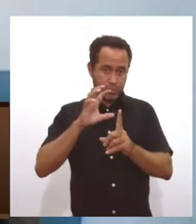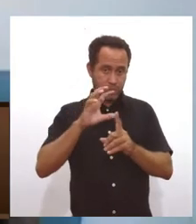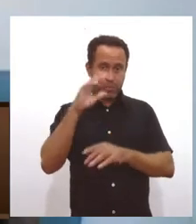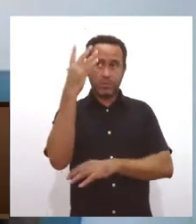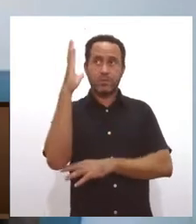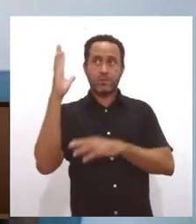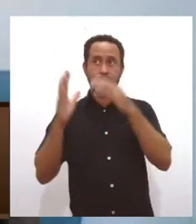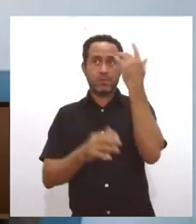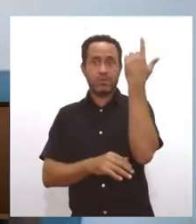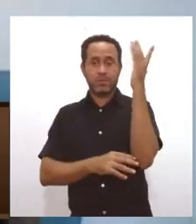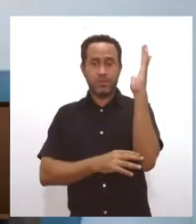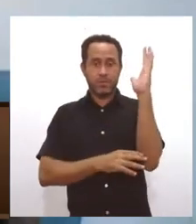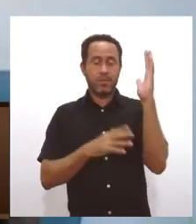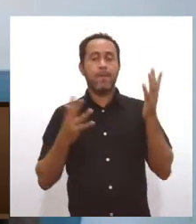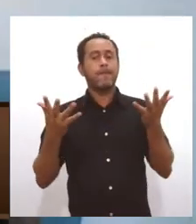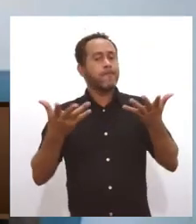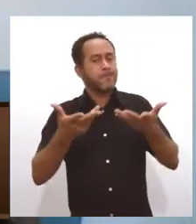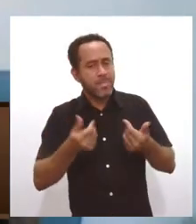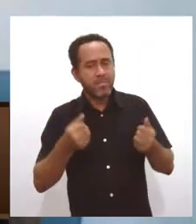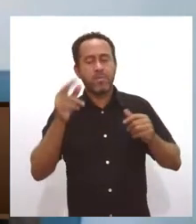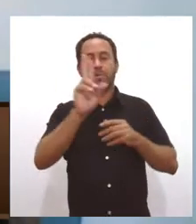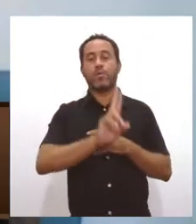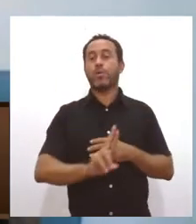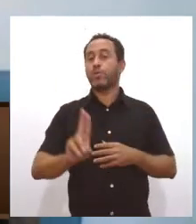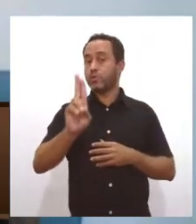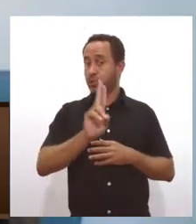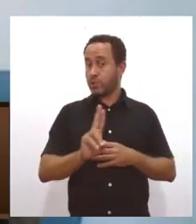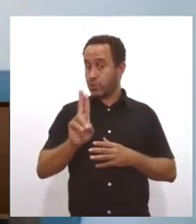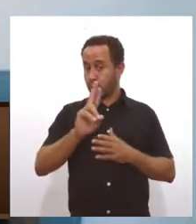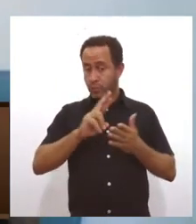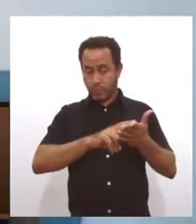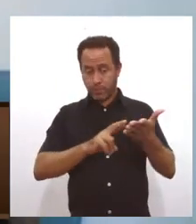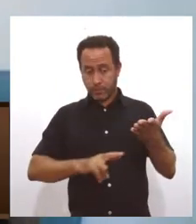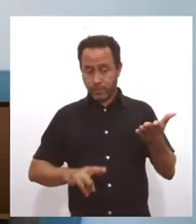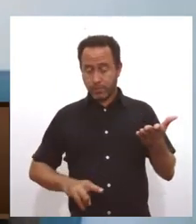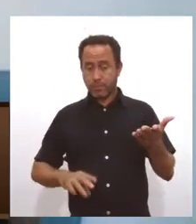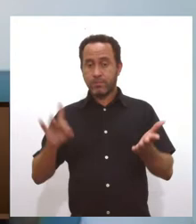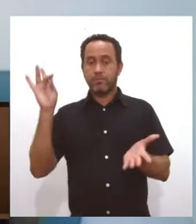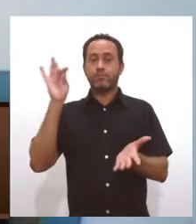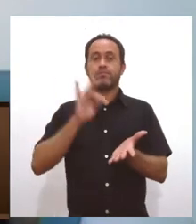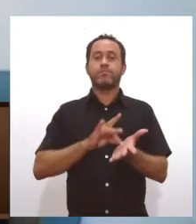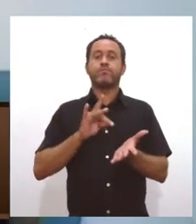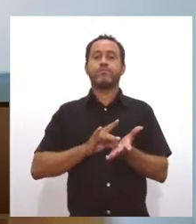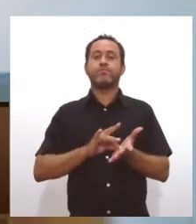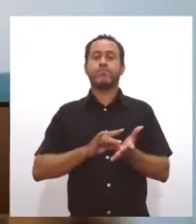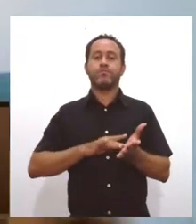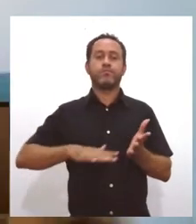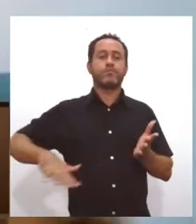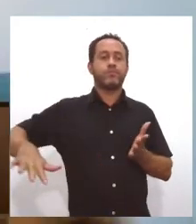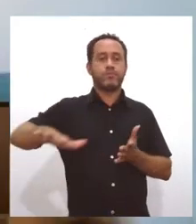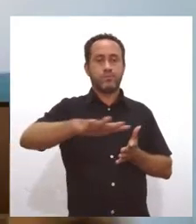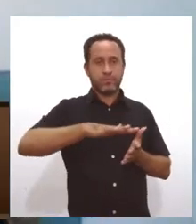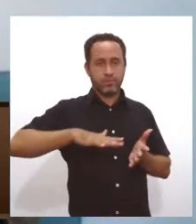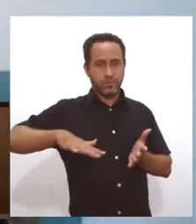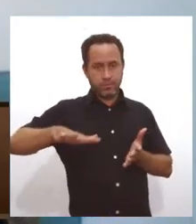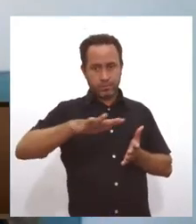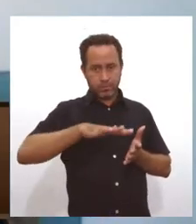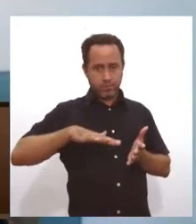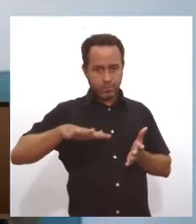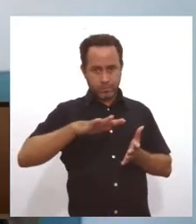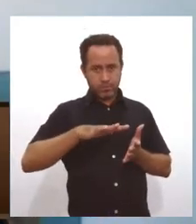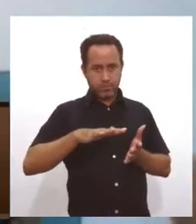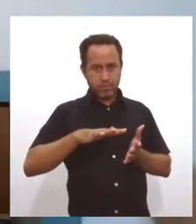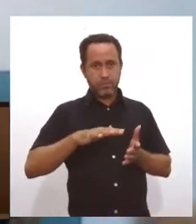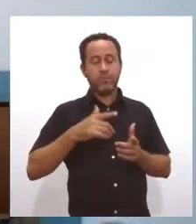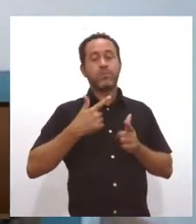mas volto a dizer também, quando se usa o relatório de impacto de meio ambiente. Porque do EIA, eu gero o RIMA, né?